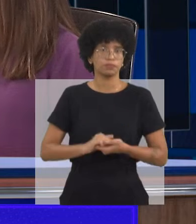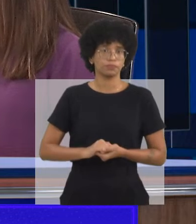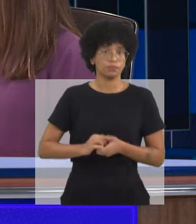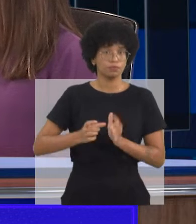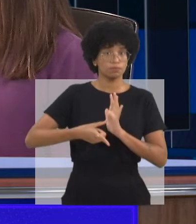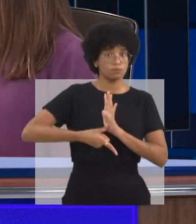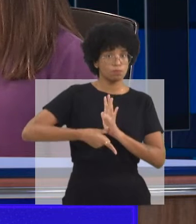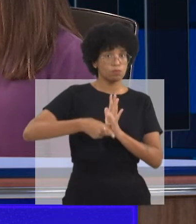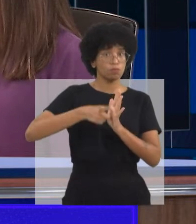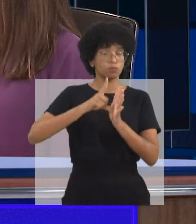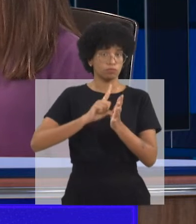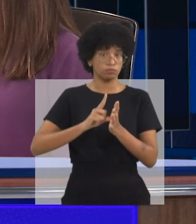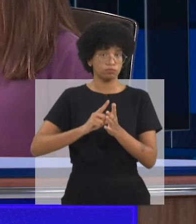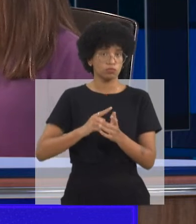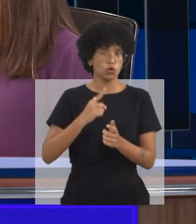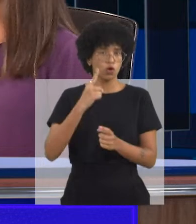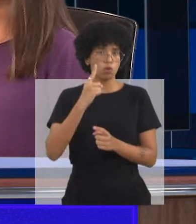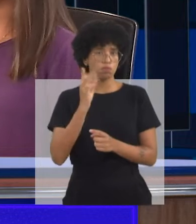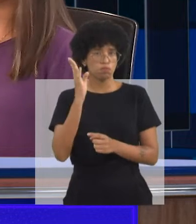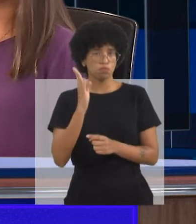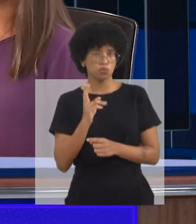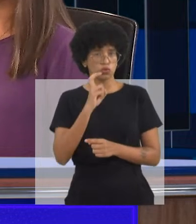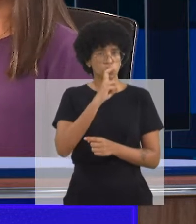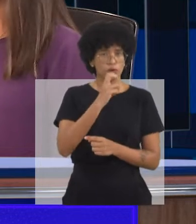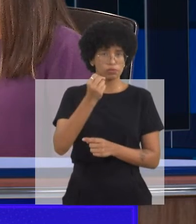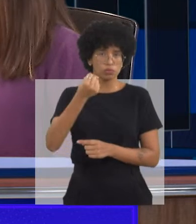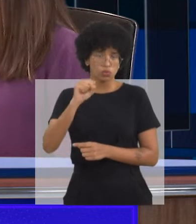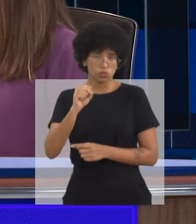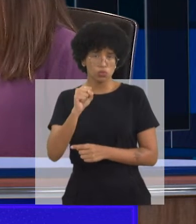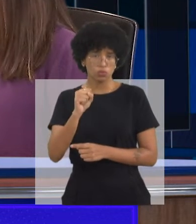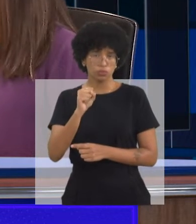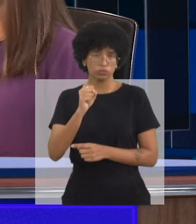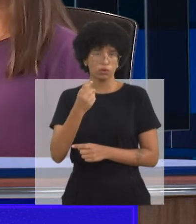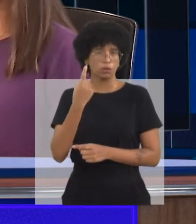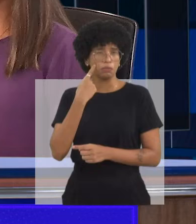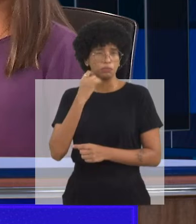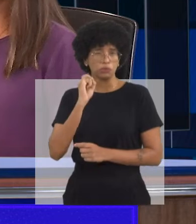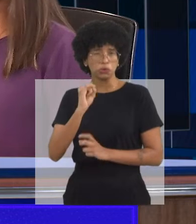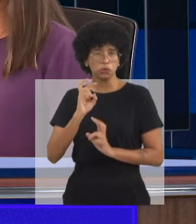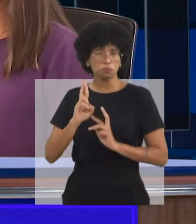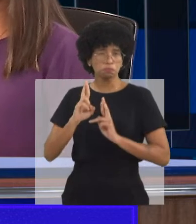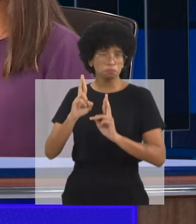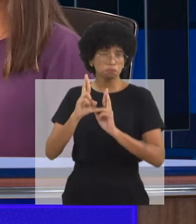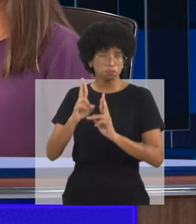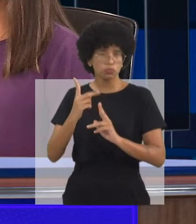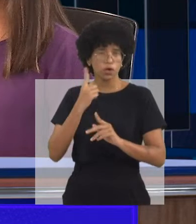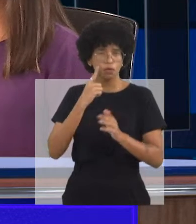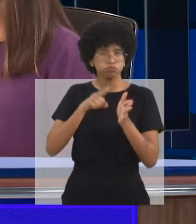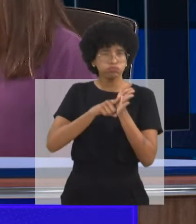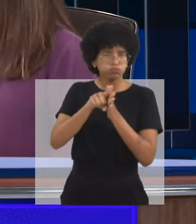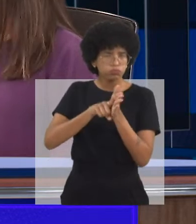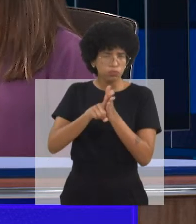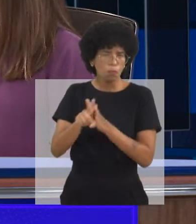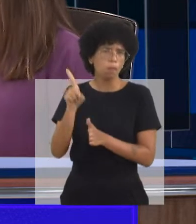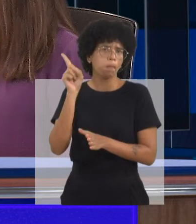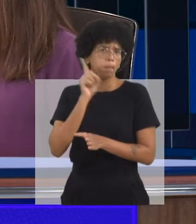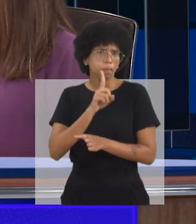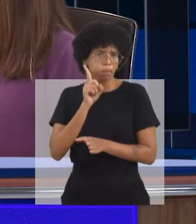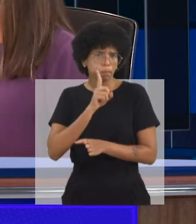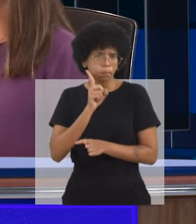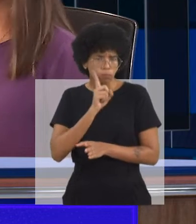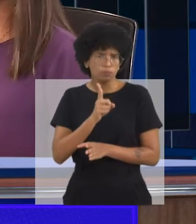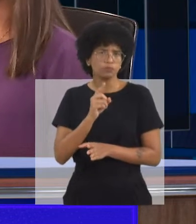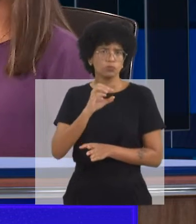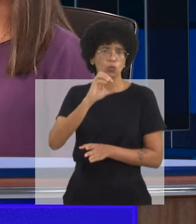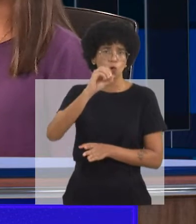ele já seja um pouco maior. Sim. Fala um pouco sobre esses dados, Samara. Agora em 2022, nós trabalhamos com a